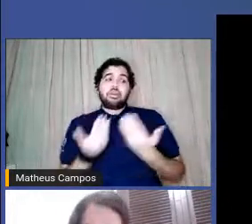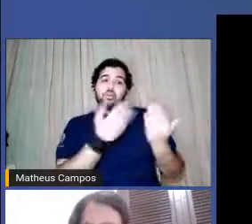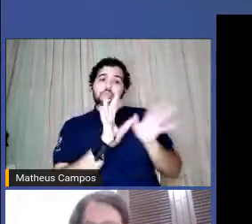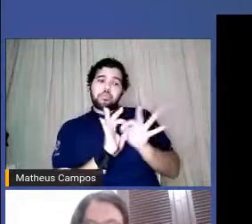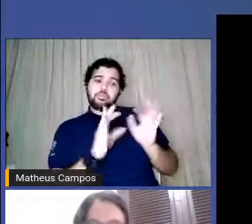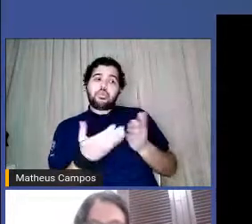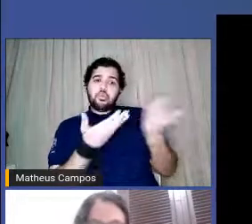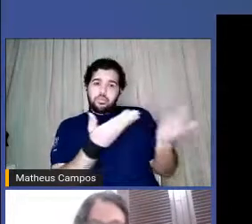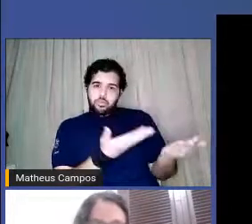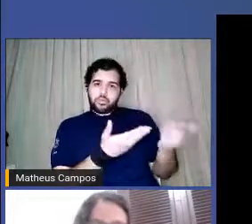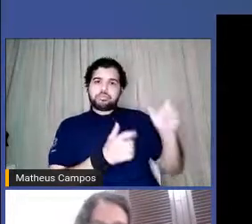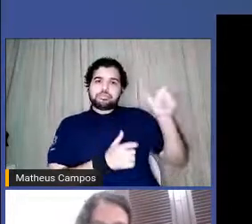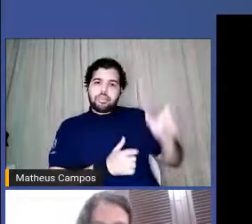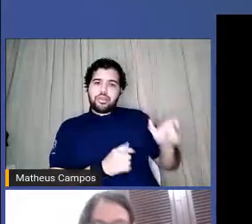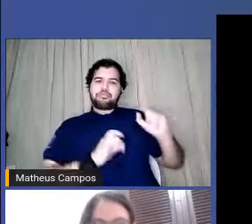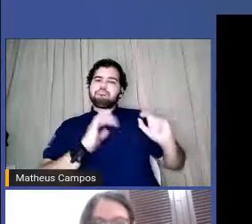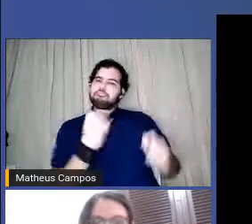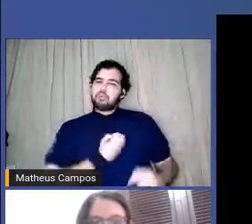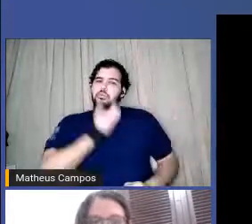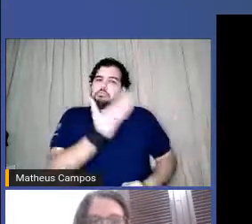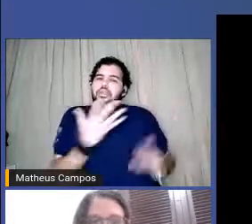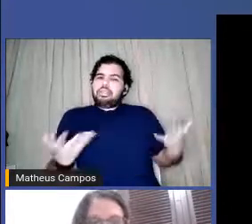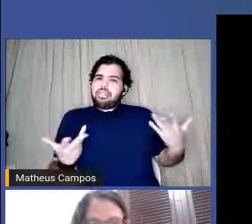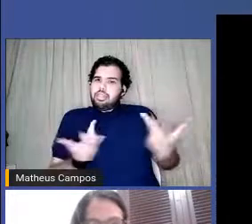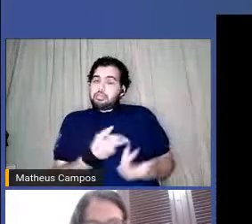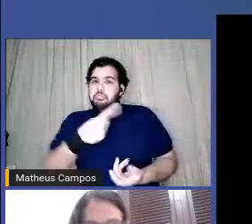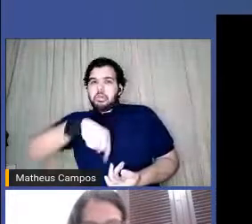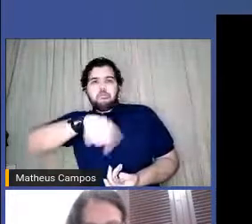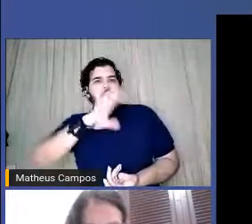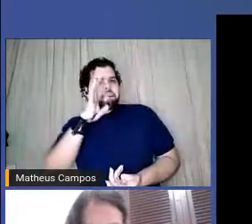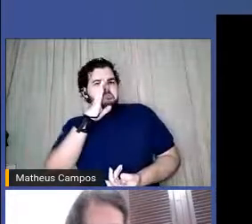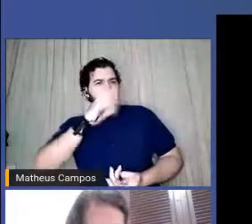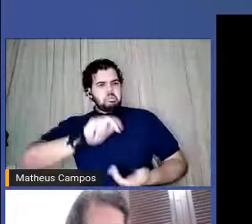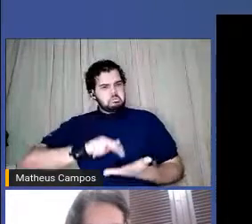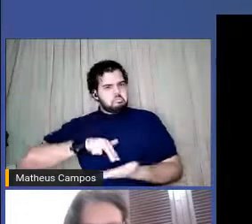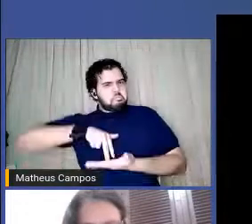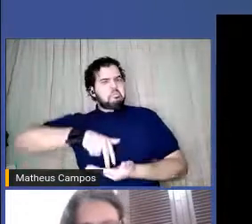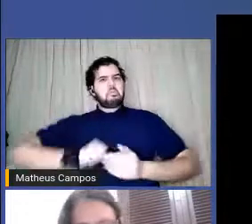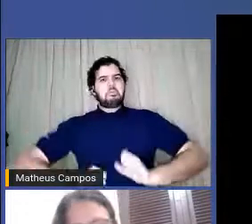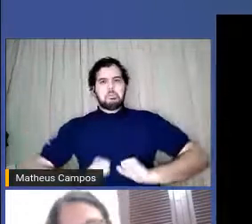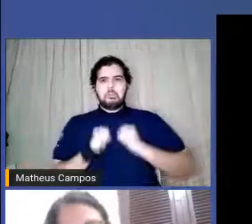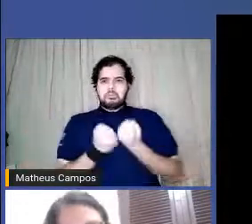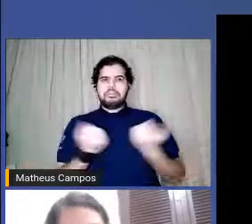para essa poeta maravilhosa, que vocês vão ver toda a potência dessa mulher agora.